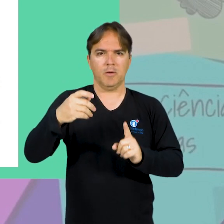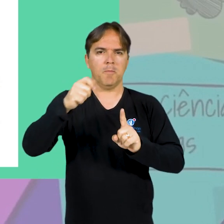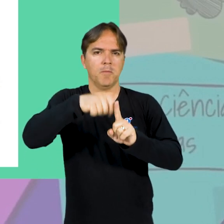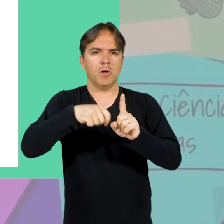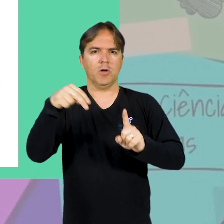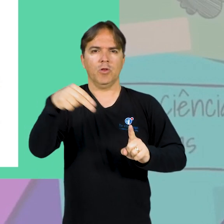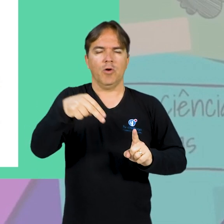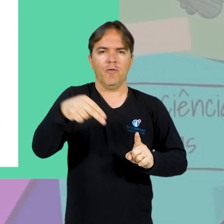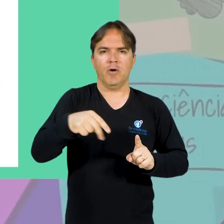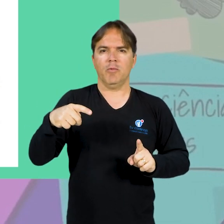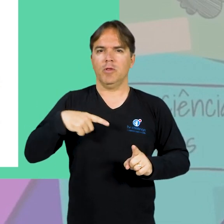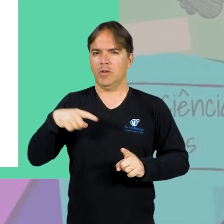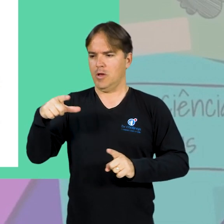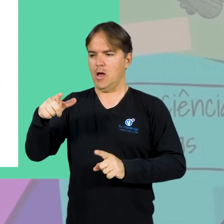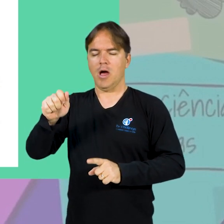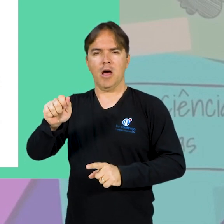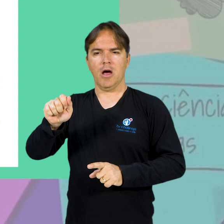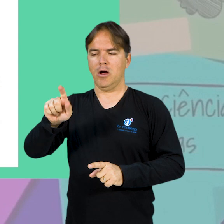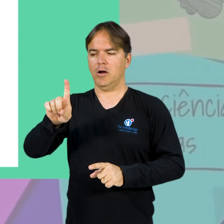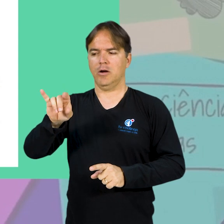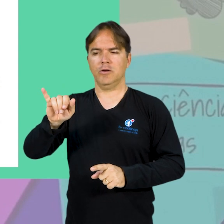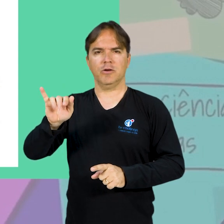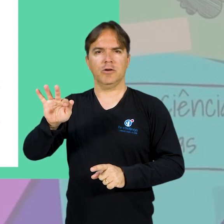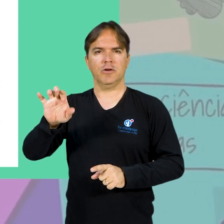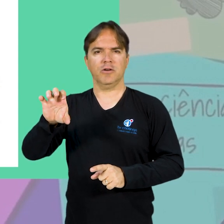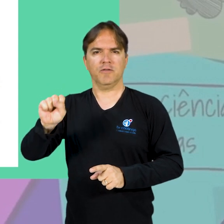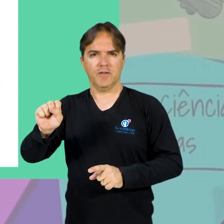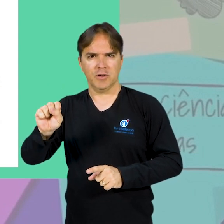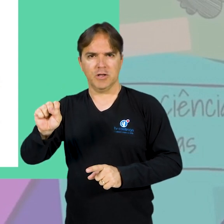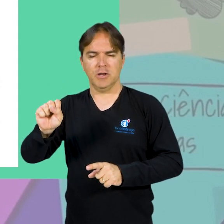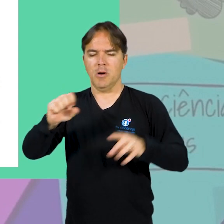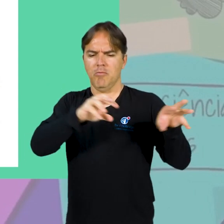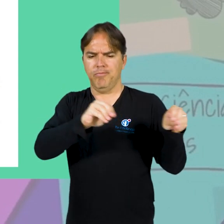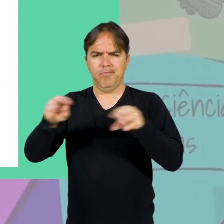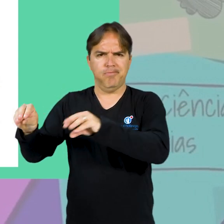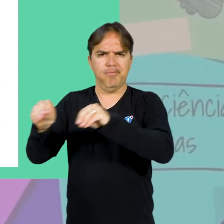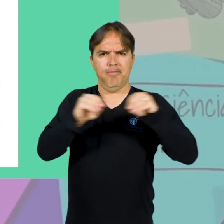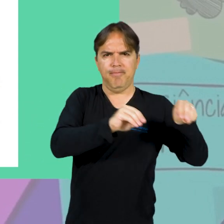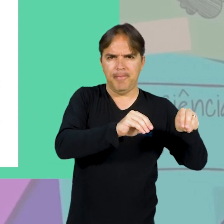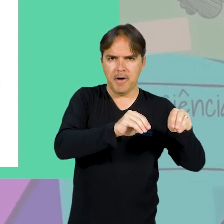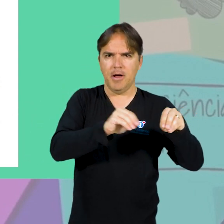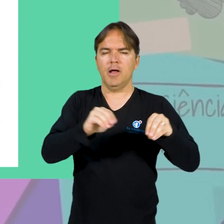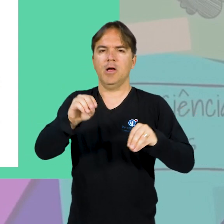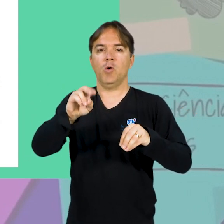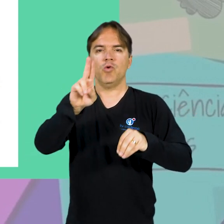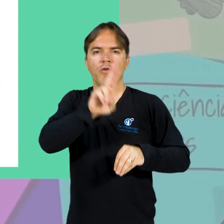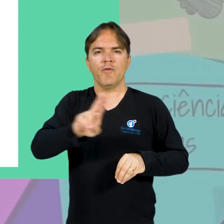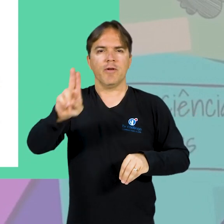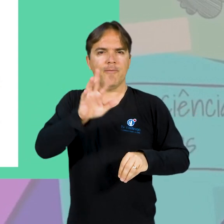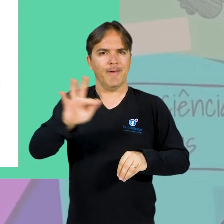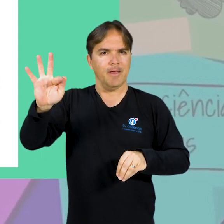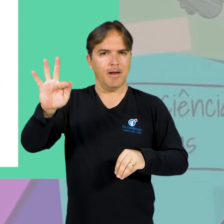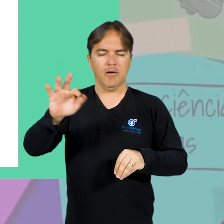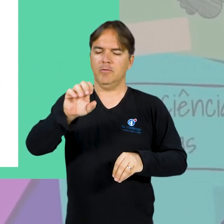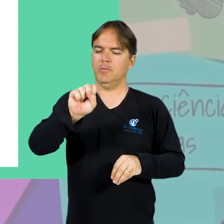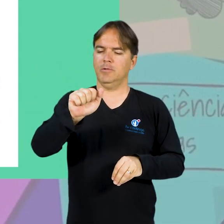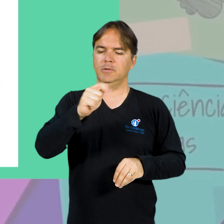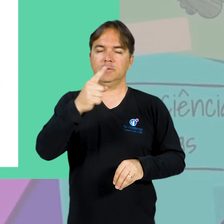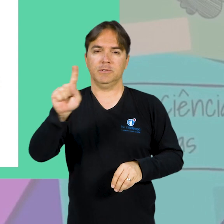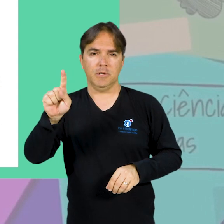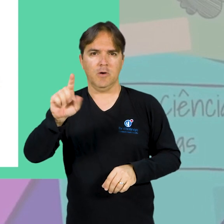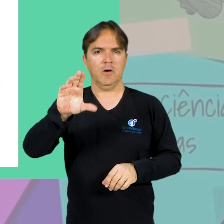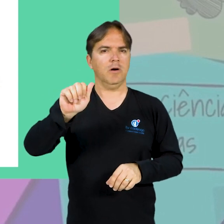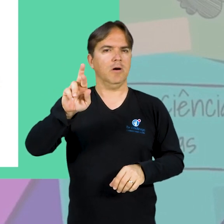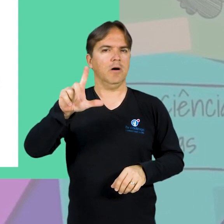Programa Andifes de Mobilidade Acadêmica Presencial na Universidade Federal de São Carlos, em São Paulo, para o